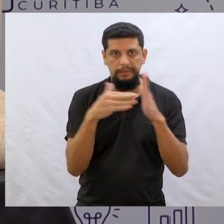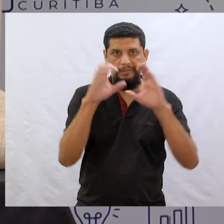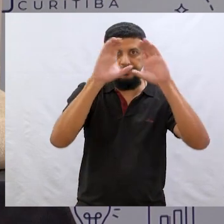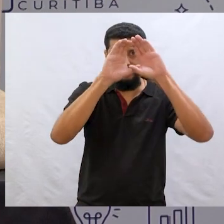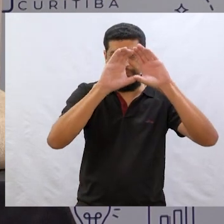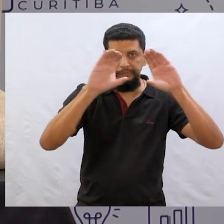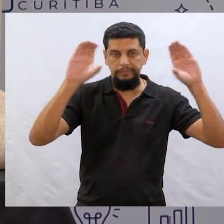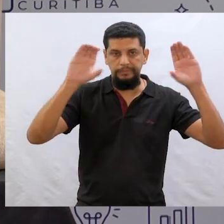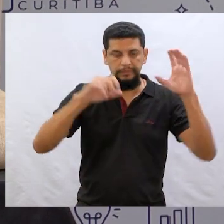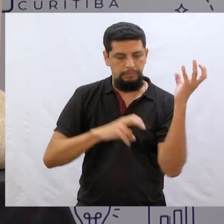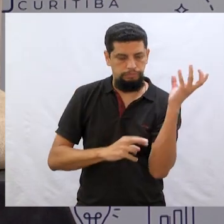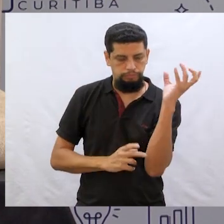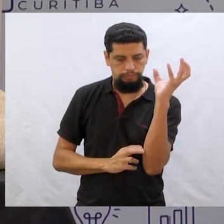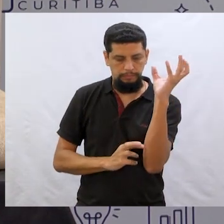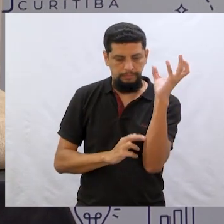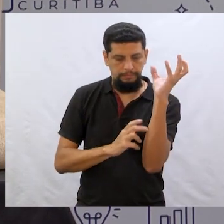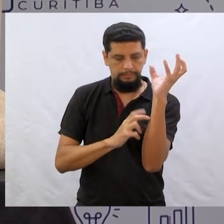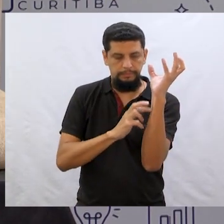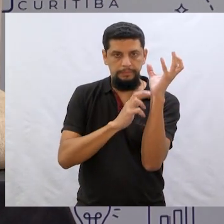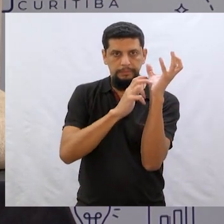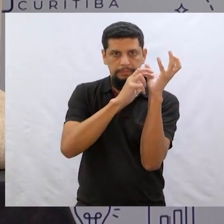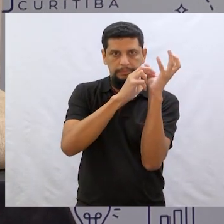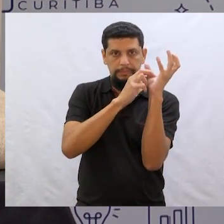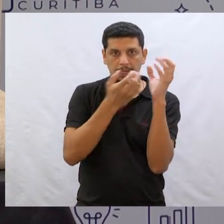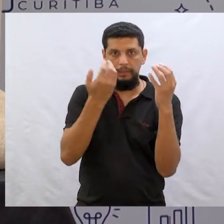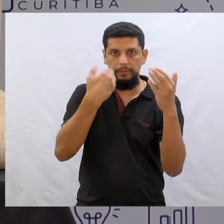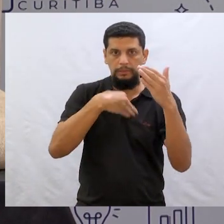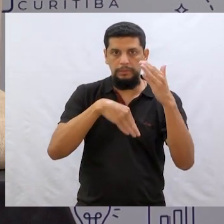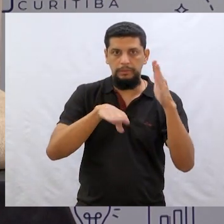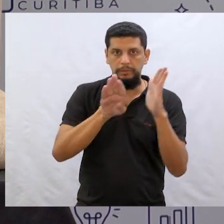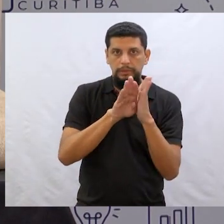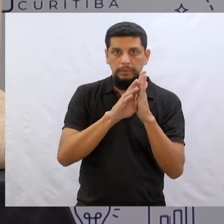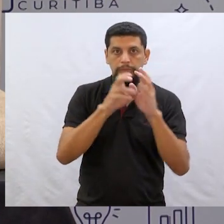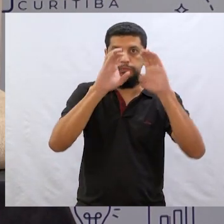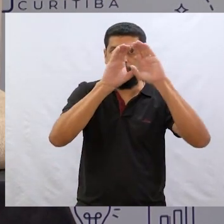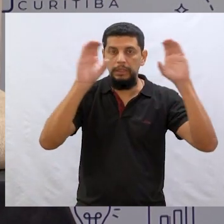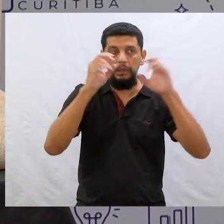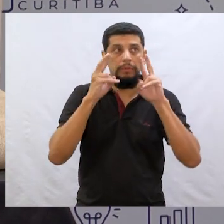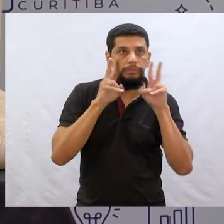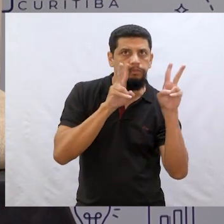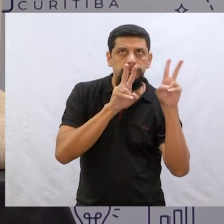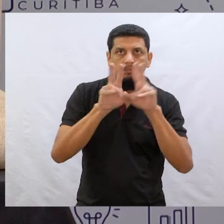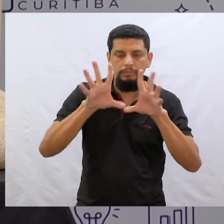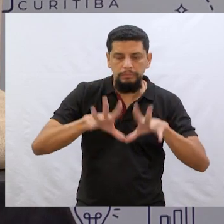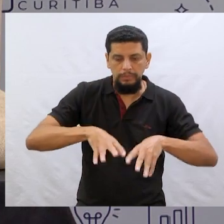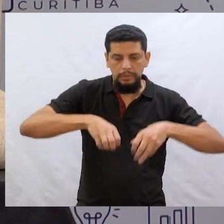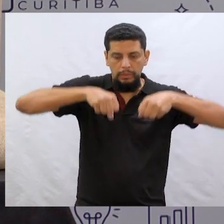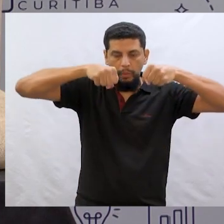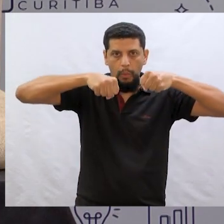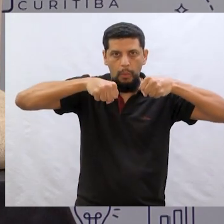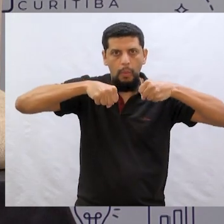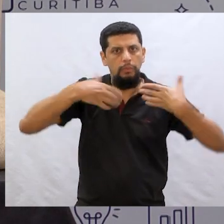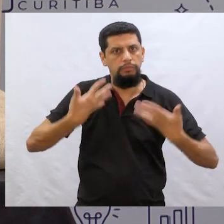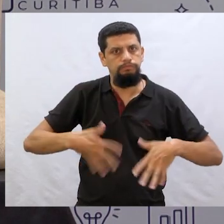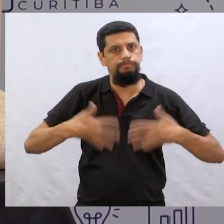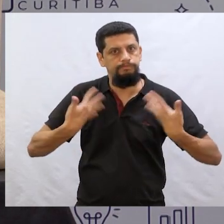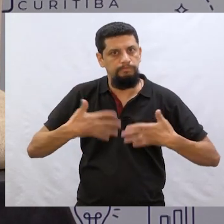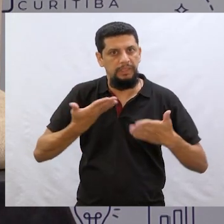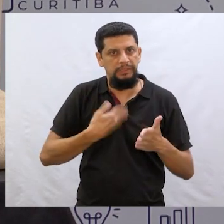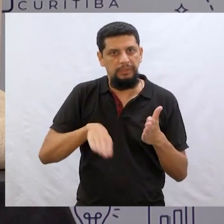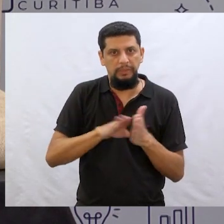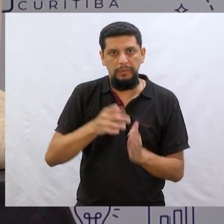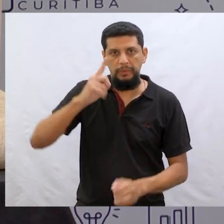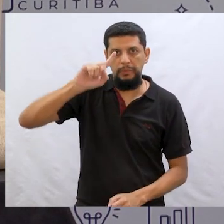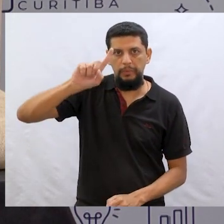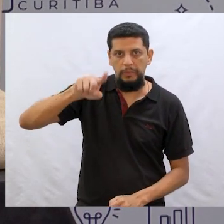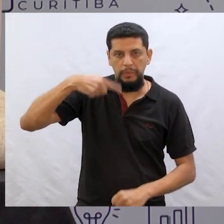hora então subiu no pé de feijão. Quando chegou lá no topo, avistou um castelo gigante. Ele tinha chegado em